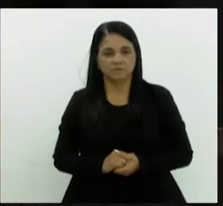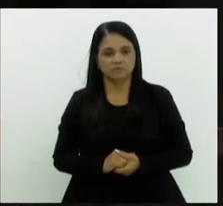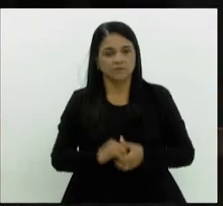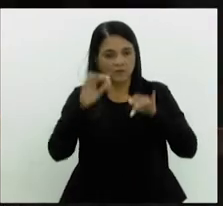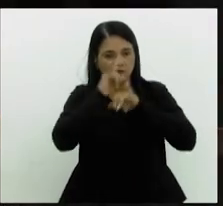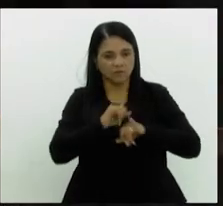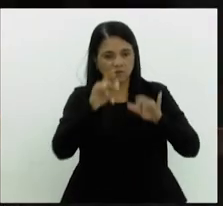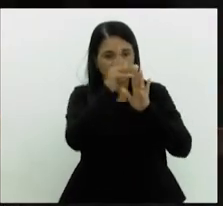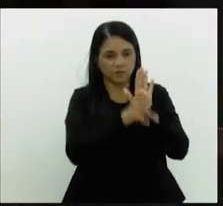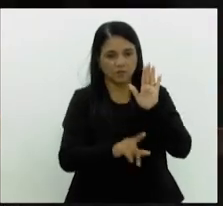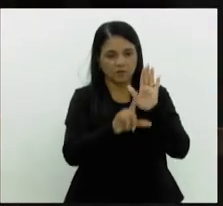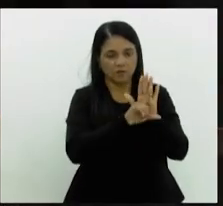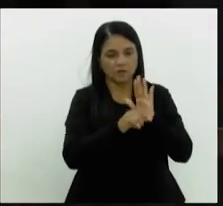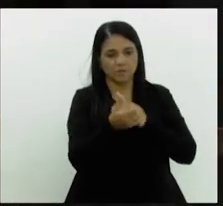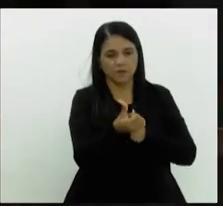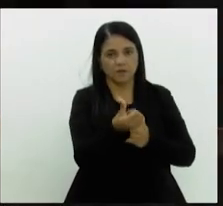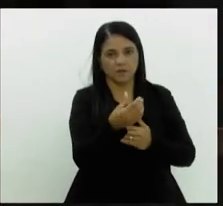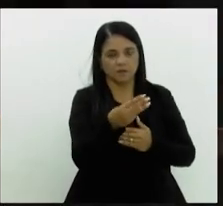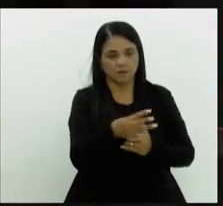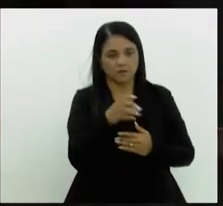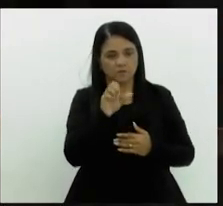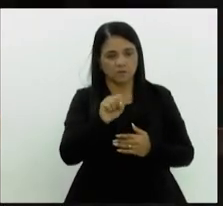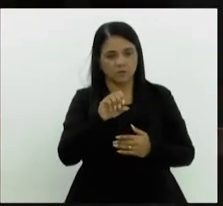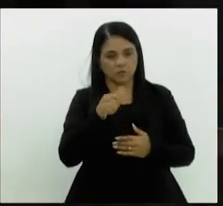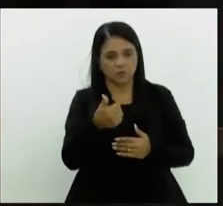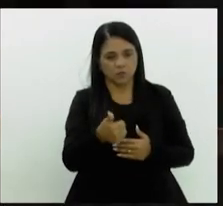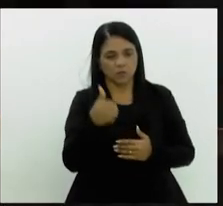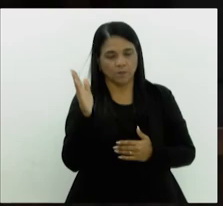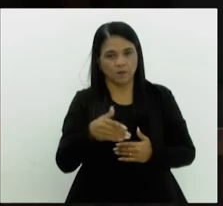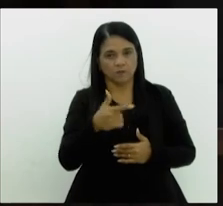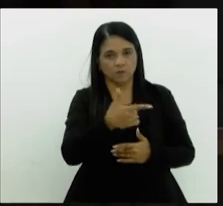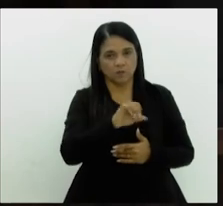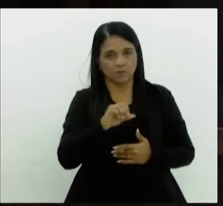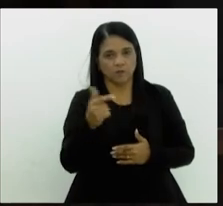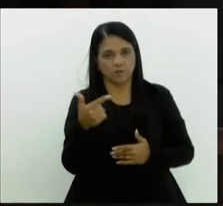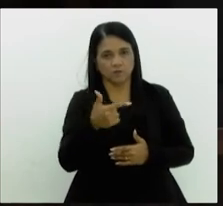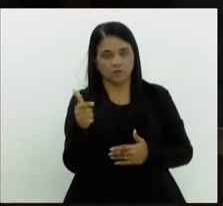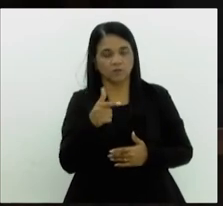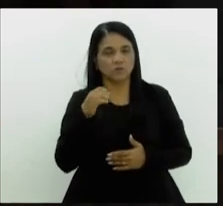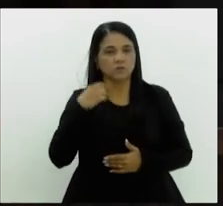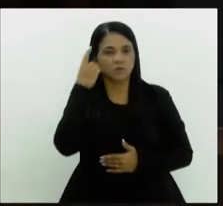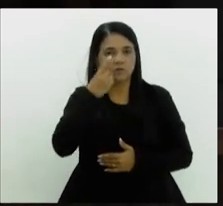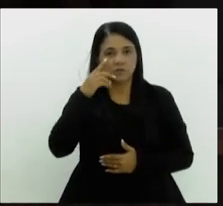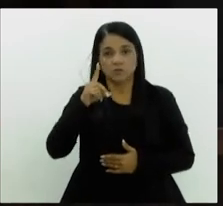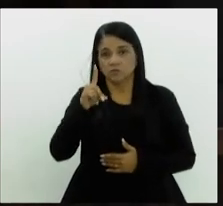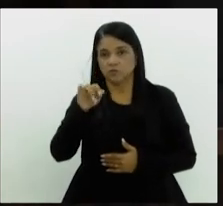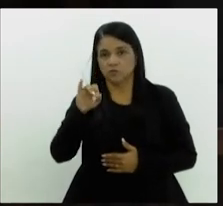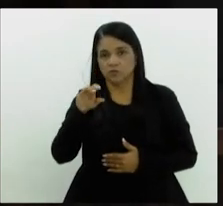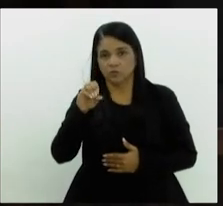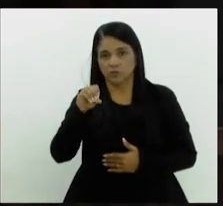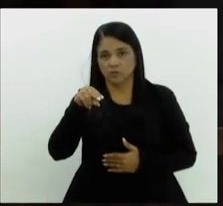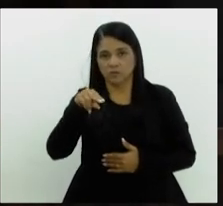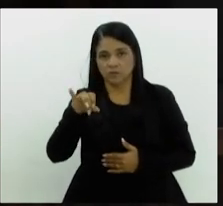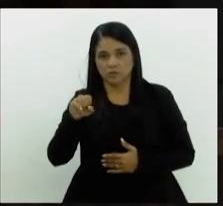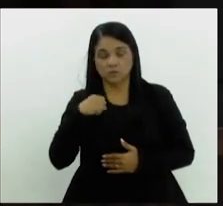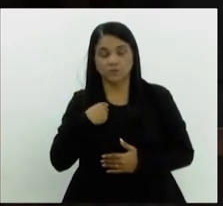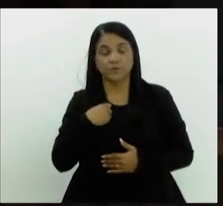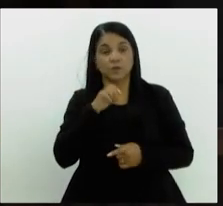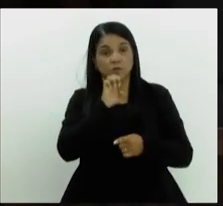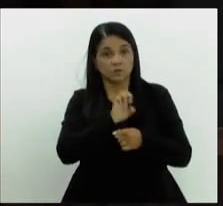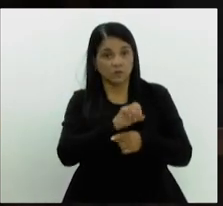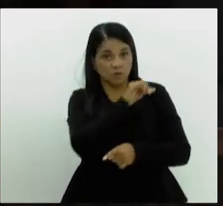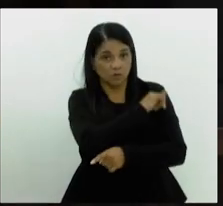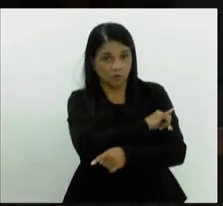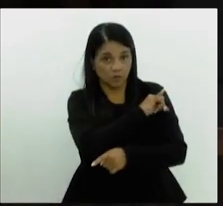Anuncio projetos de lei 6381-2022, de autoria do deputado Dionísio Lins, que dispõe no âmbito do Estado do Rio de